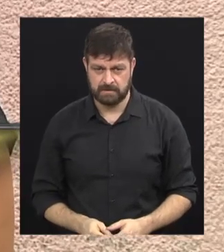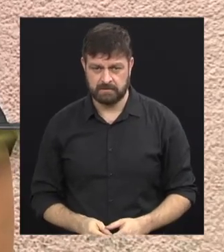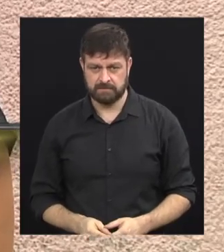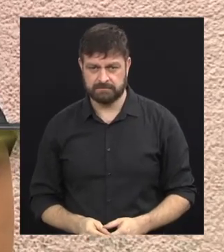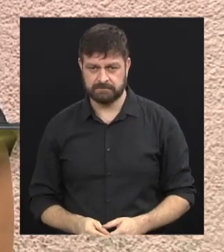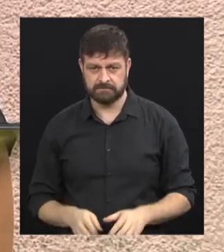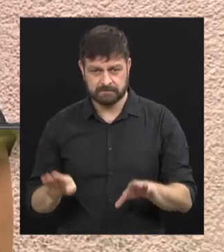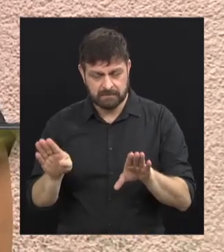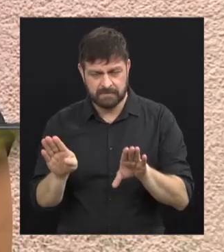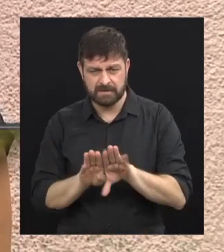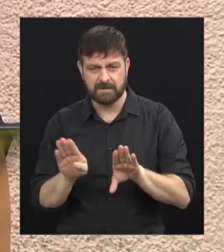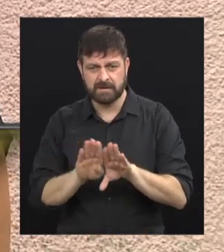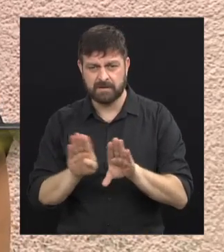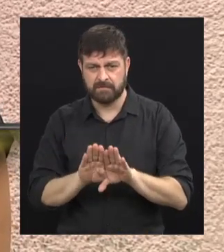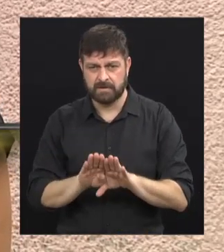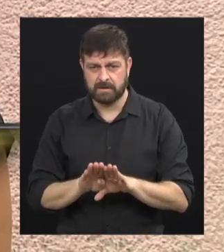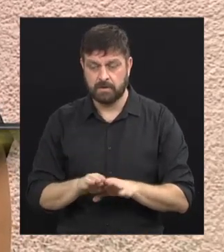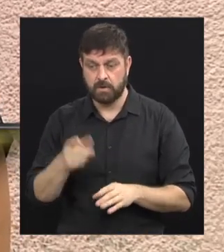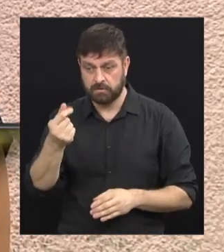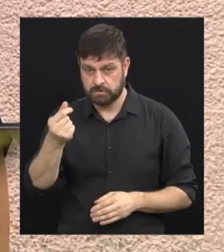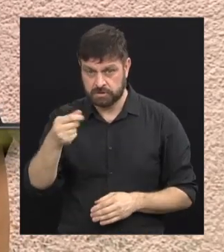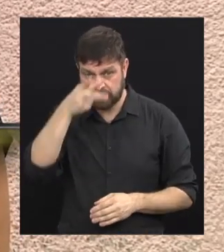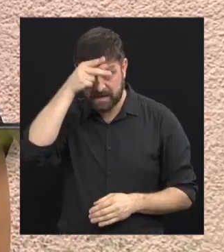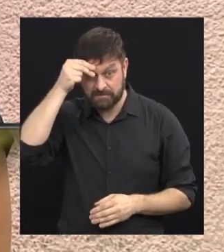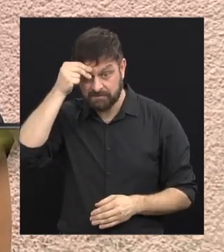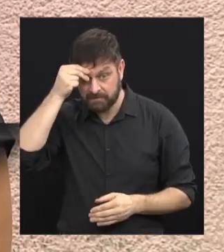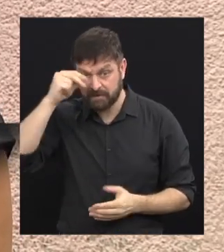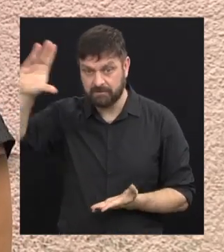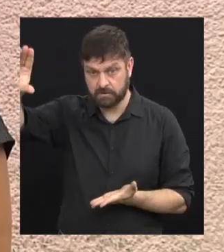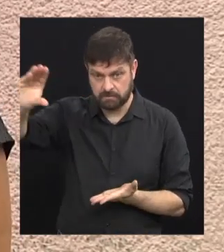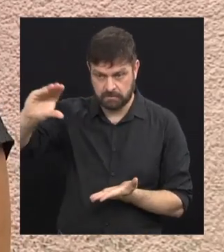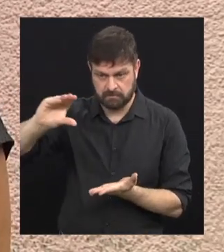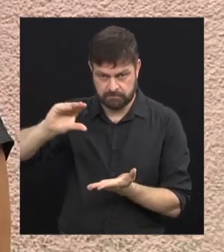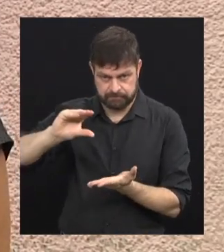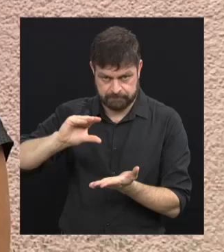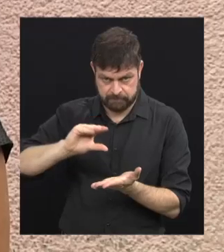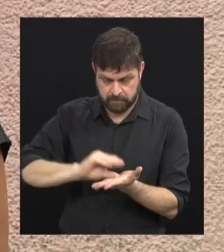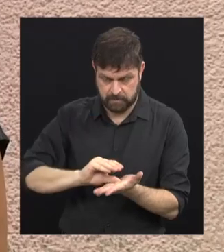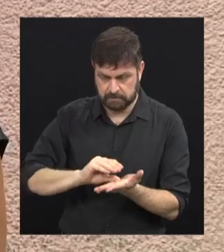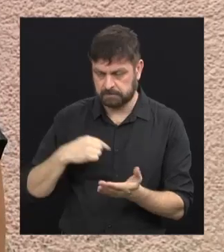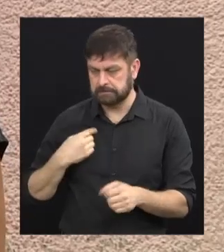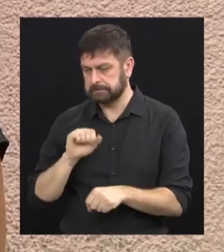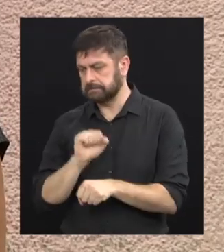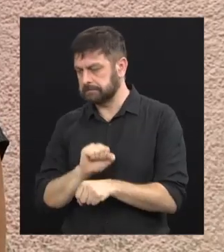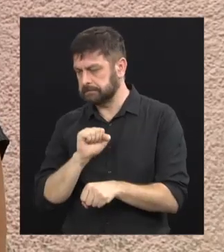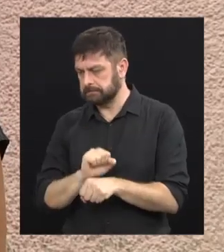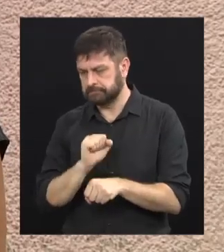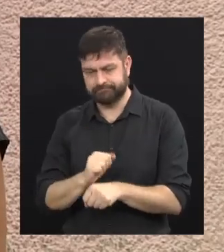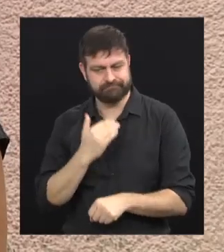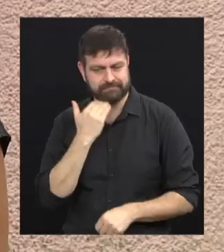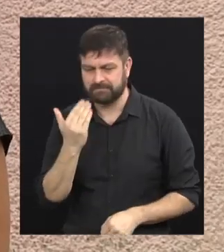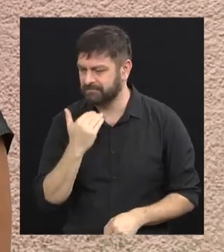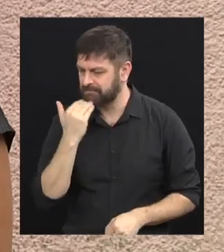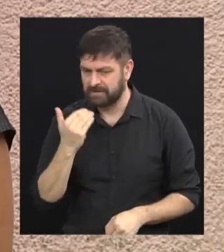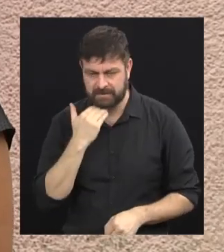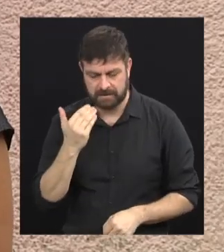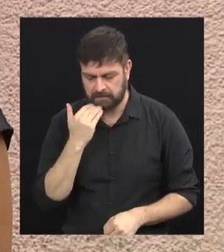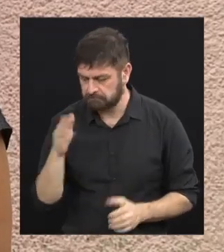Inclusive, até as aprovações dentro do diário oficial das verbas que viriam para nós, realmente não foram liberadas.